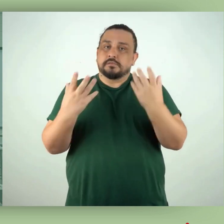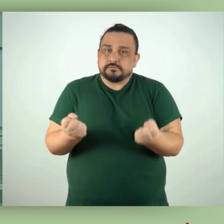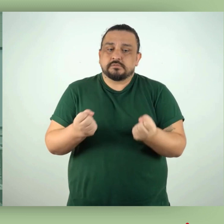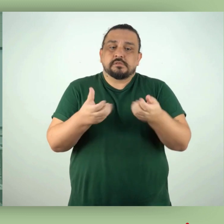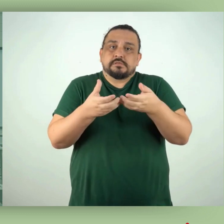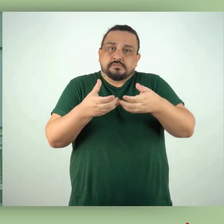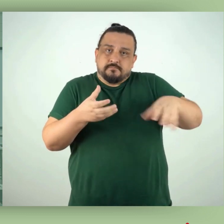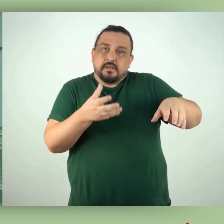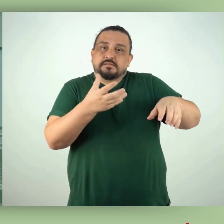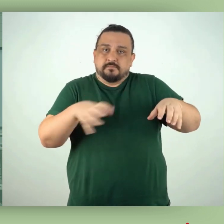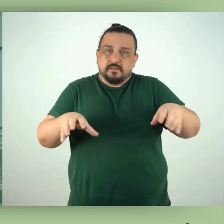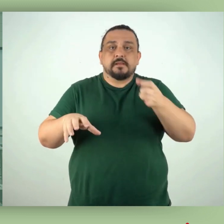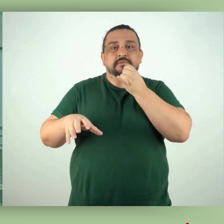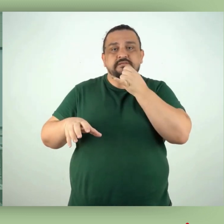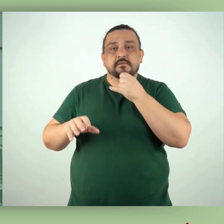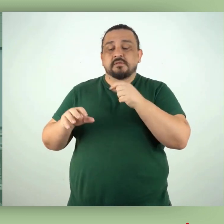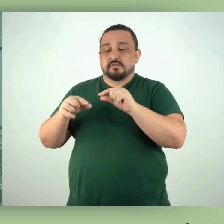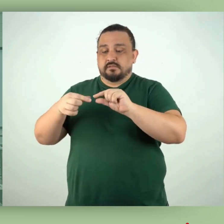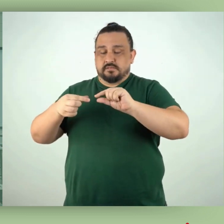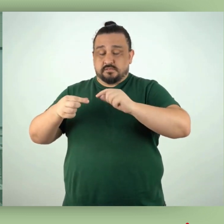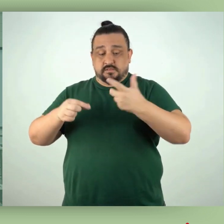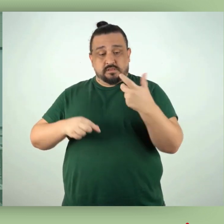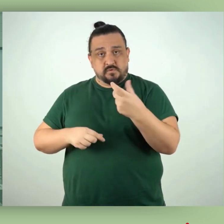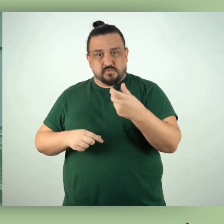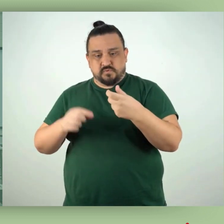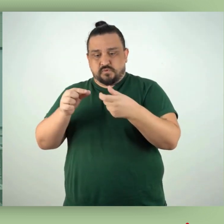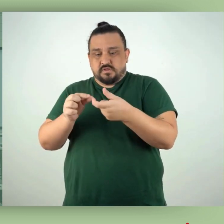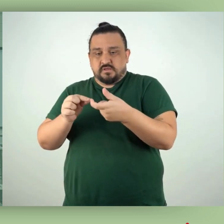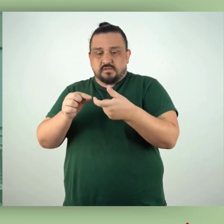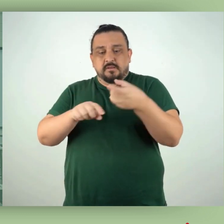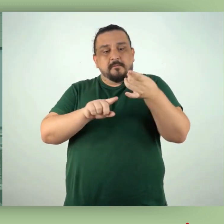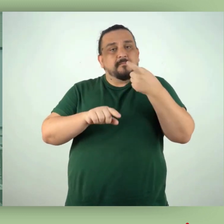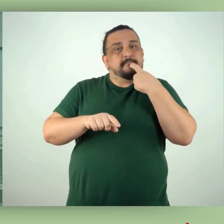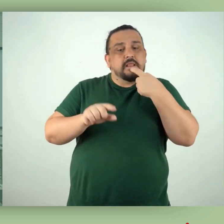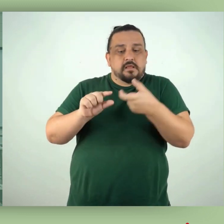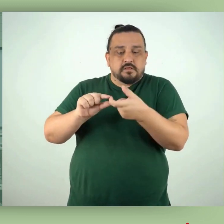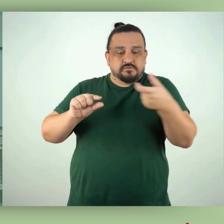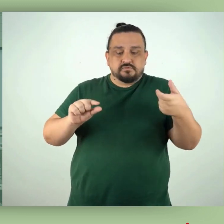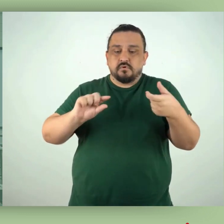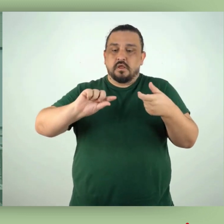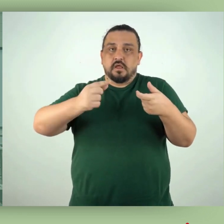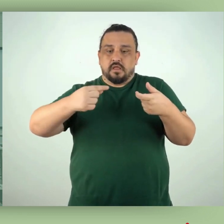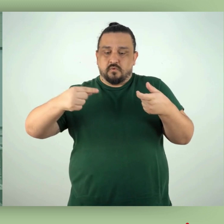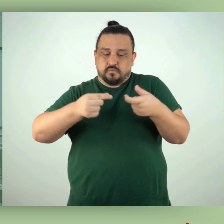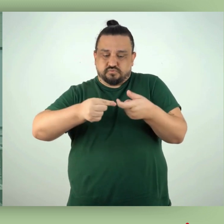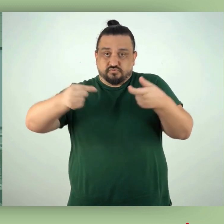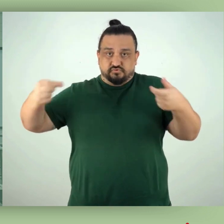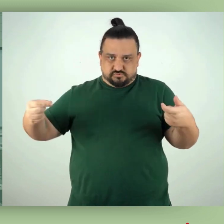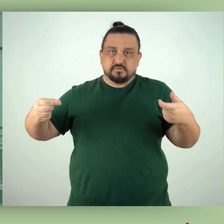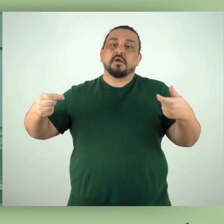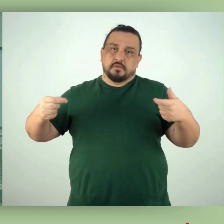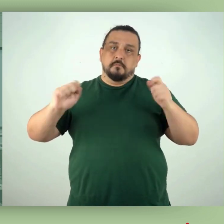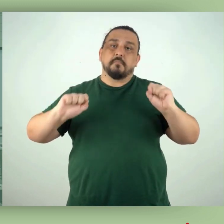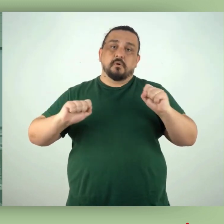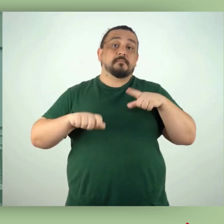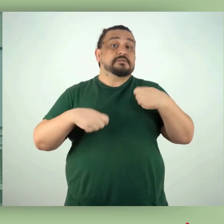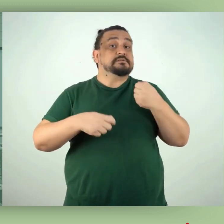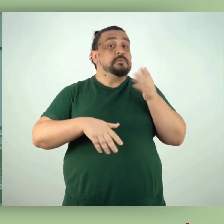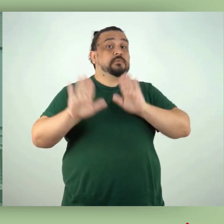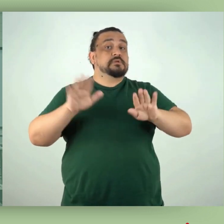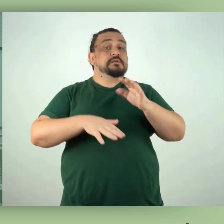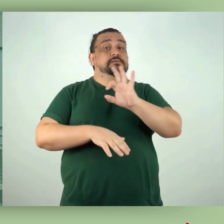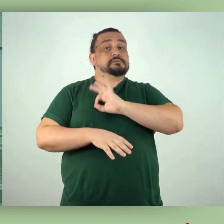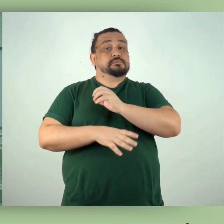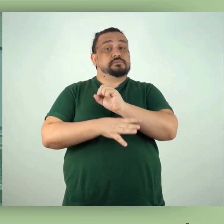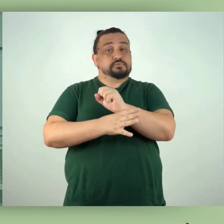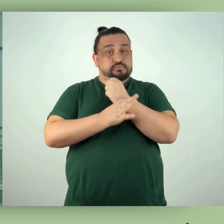permitida a separação do conjunto seringa-agulha com o auxílio de dispositivos de segurança, sendo vedada